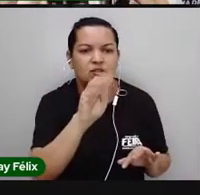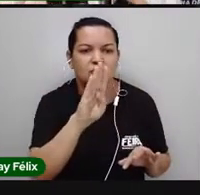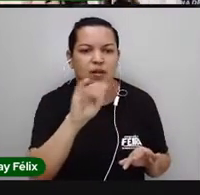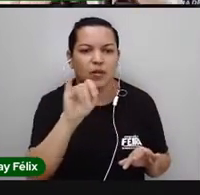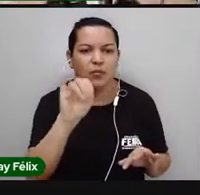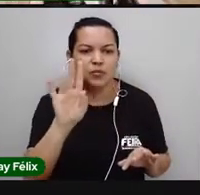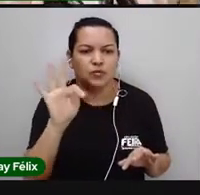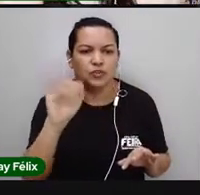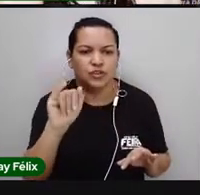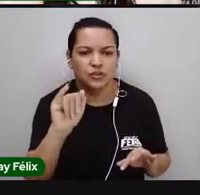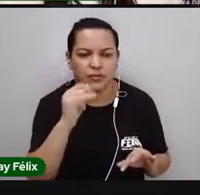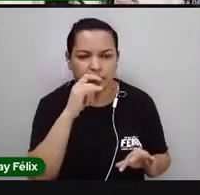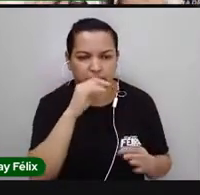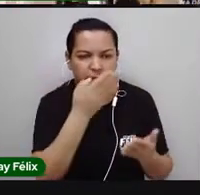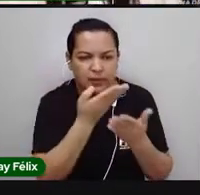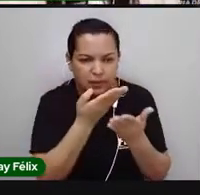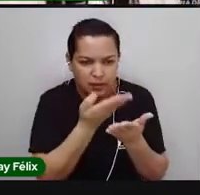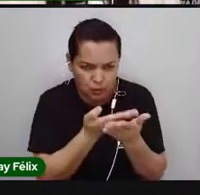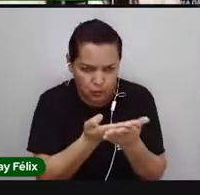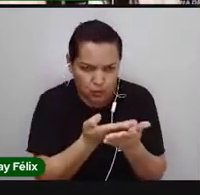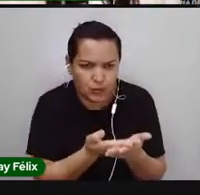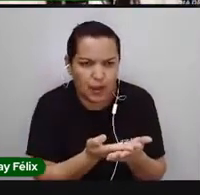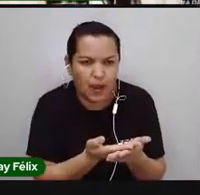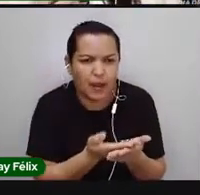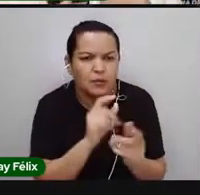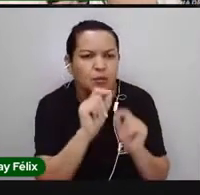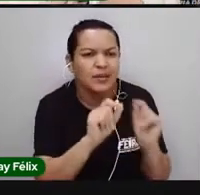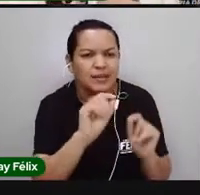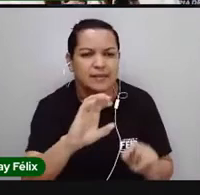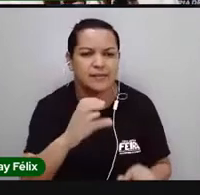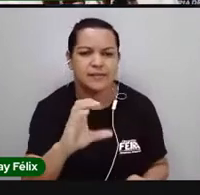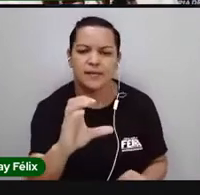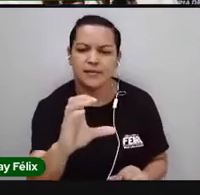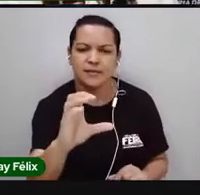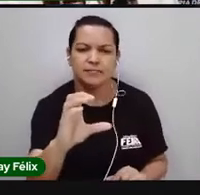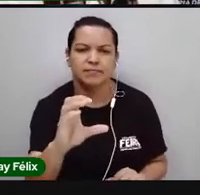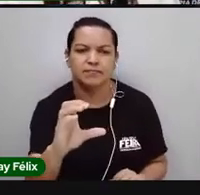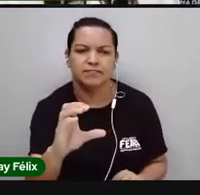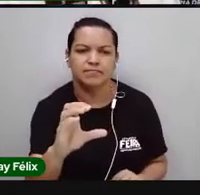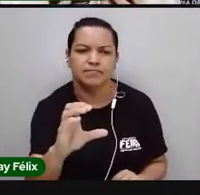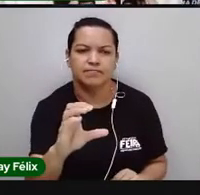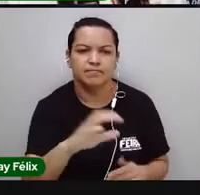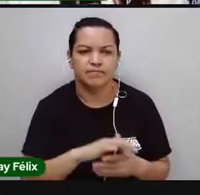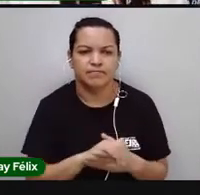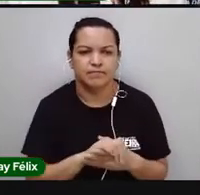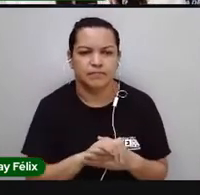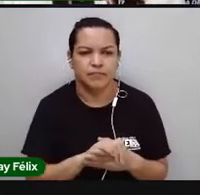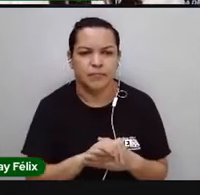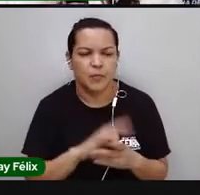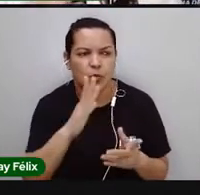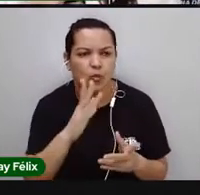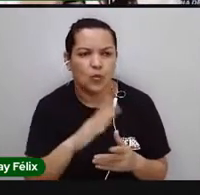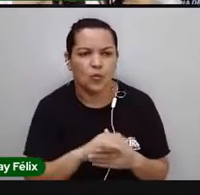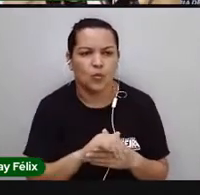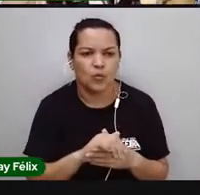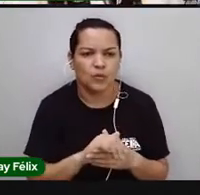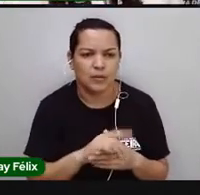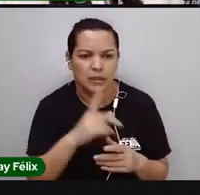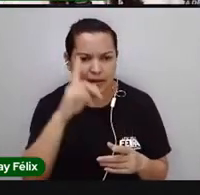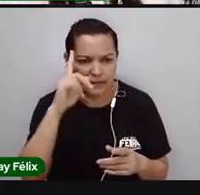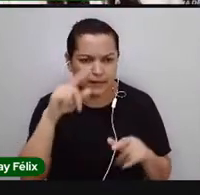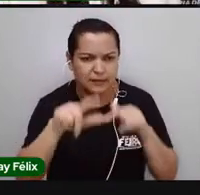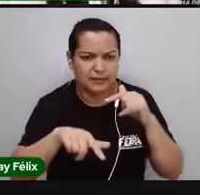isso é estudado pela ciência. E todas essas formas da gente